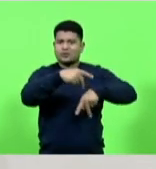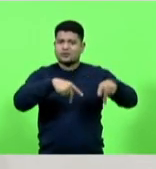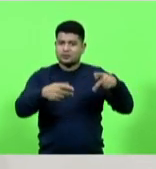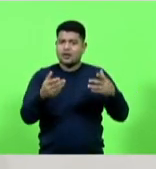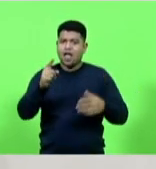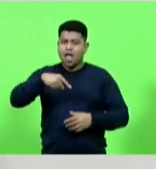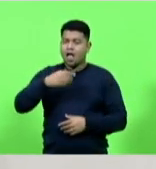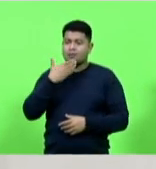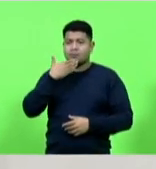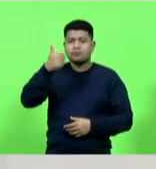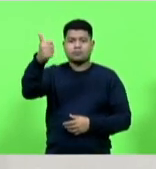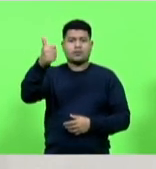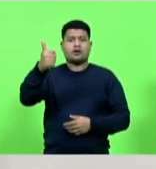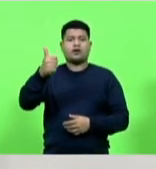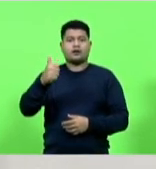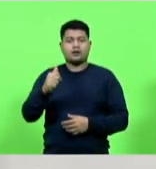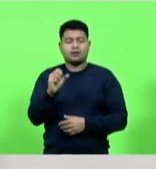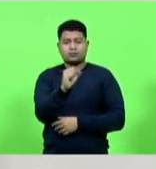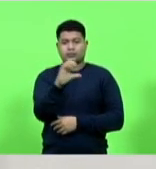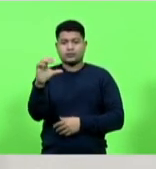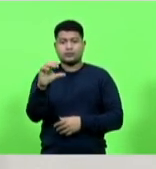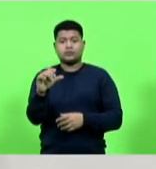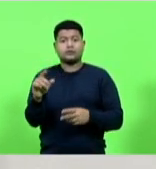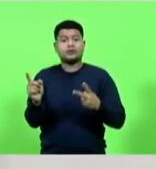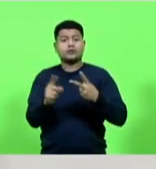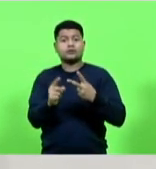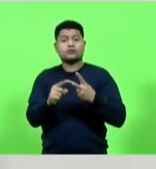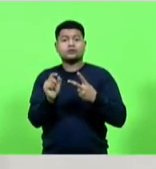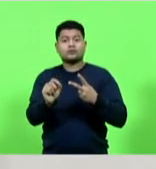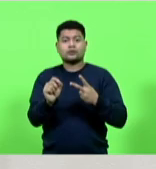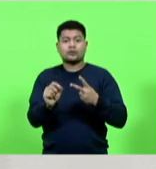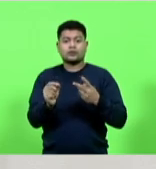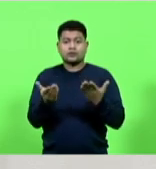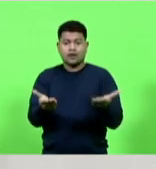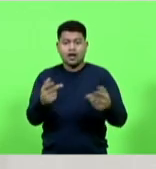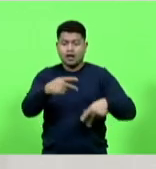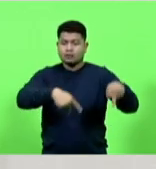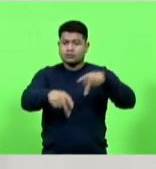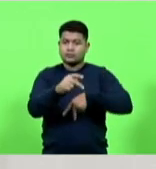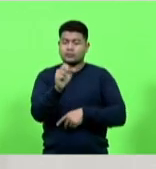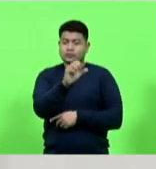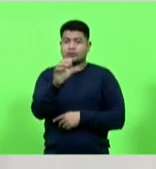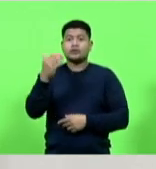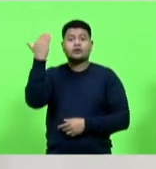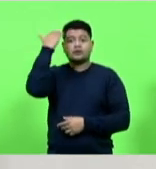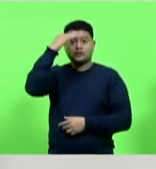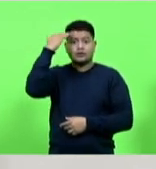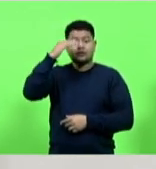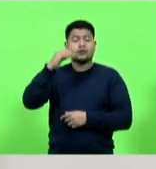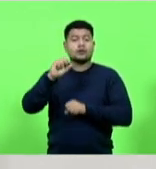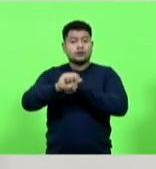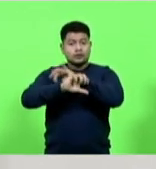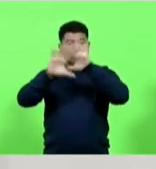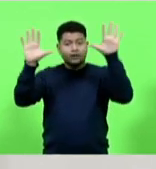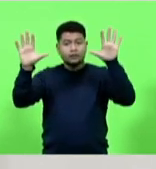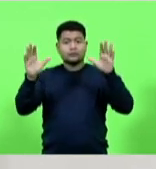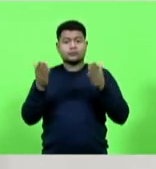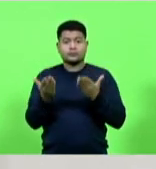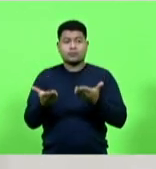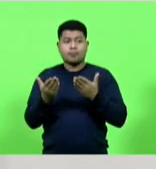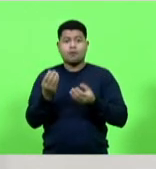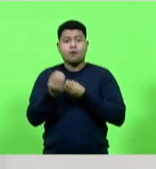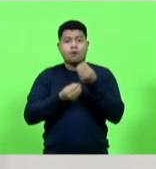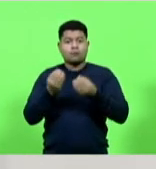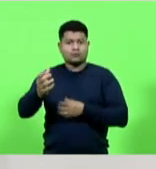melhor para Santa Catarina e por outro lado o próprio catarinense poderá entender através da força do rádio e da